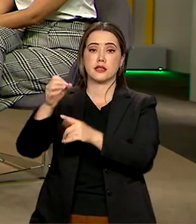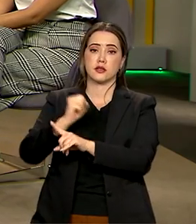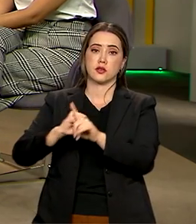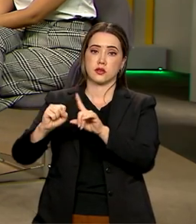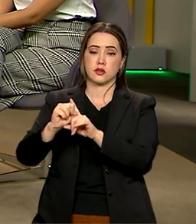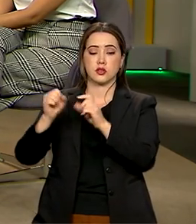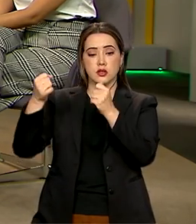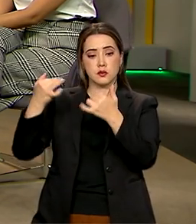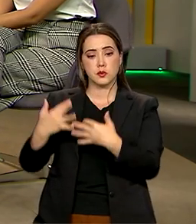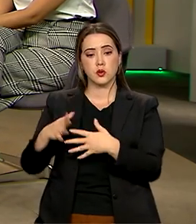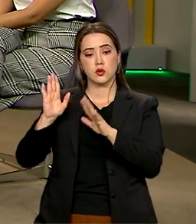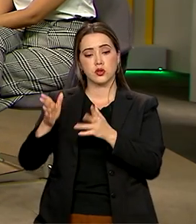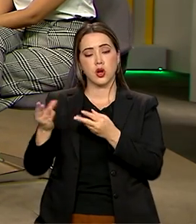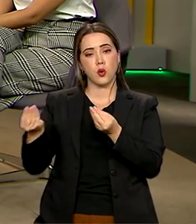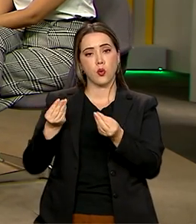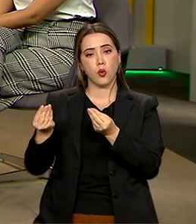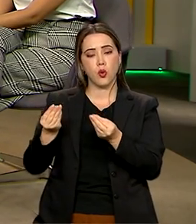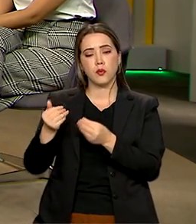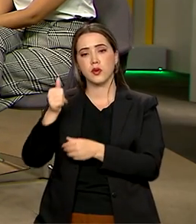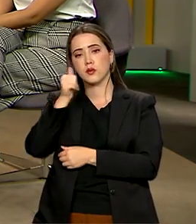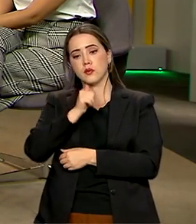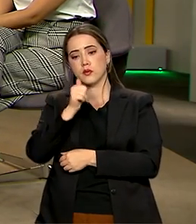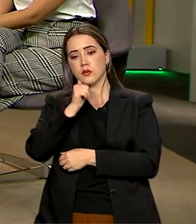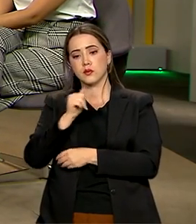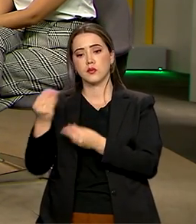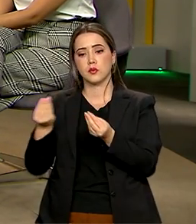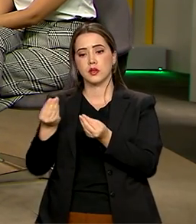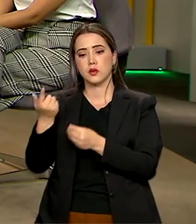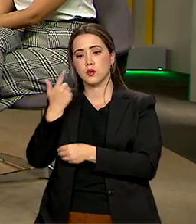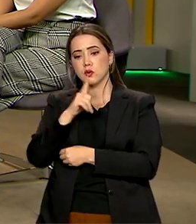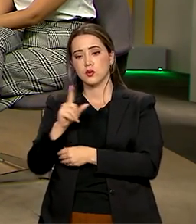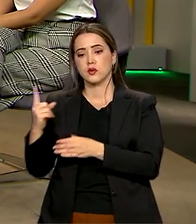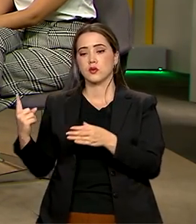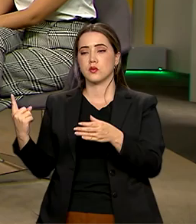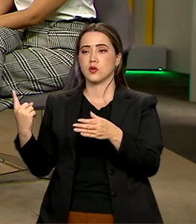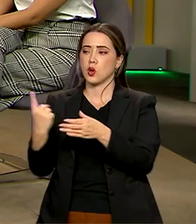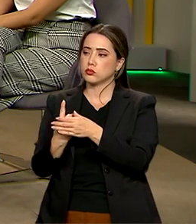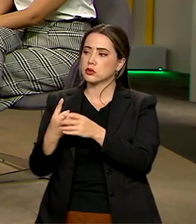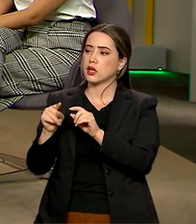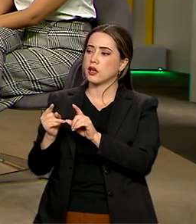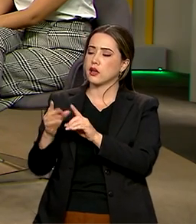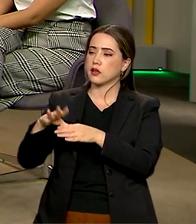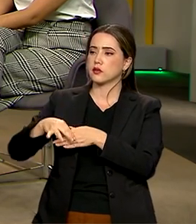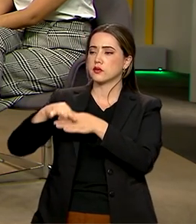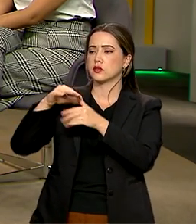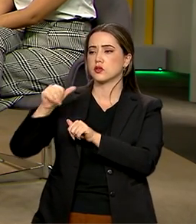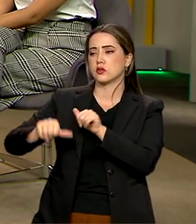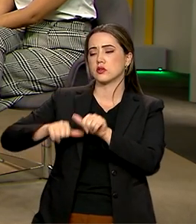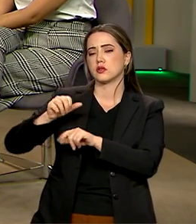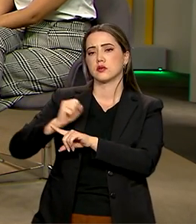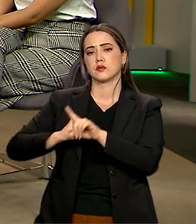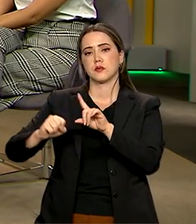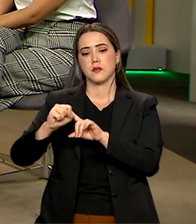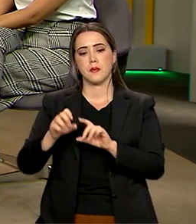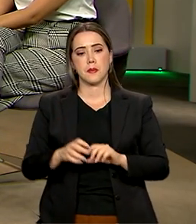abordado isso aqui, mas explica melhor. Como é que se faz isso aí? Como é que acontece essa transformação social?